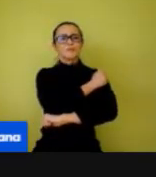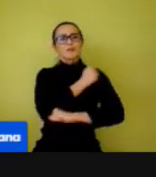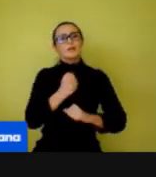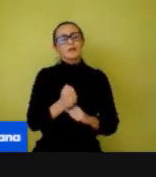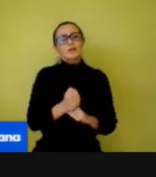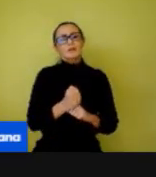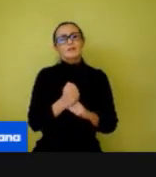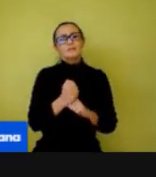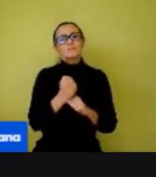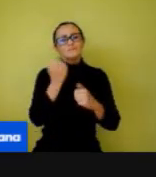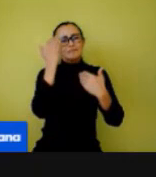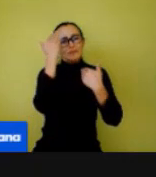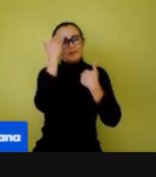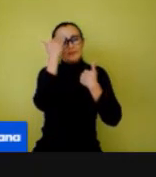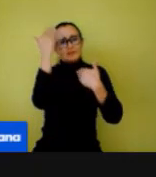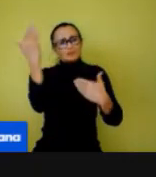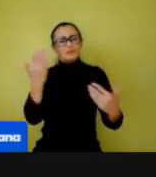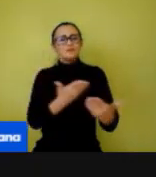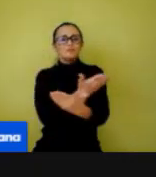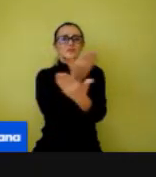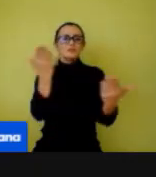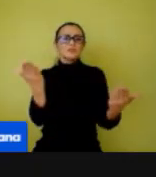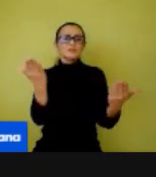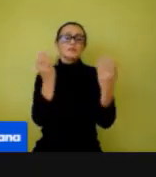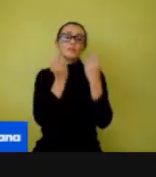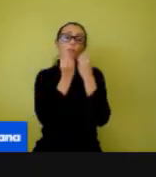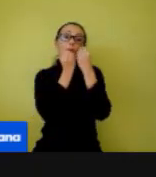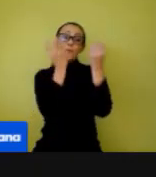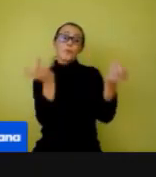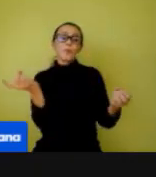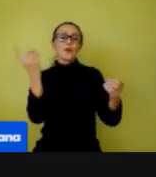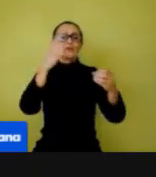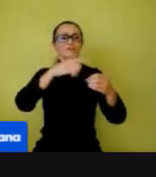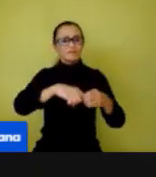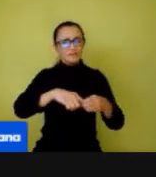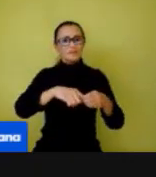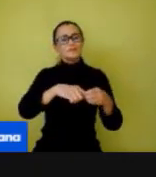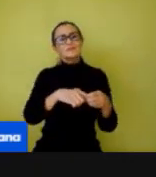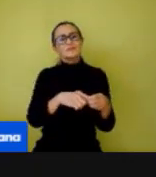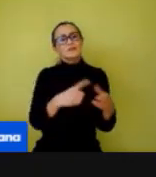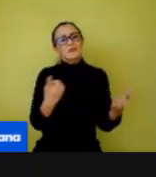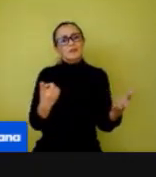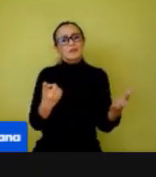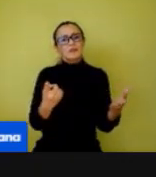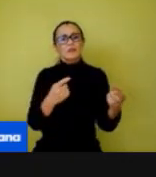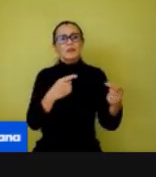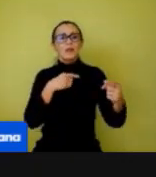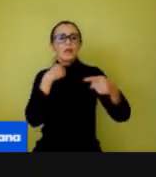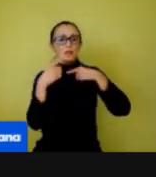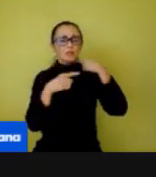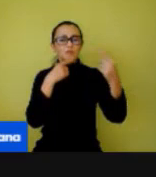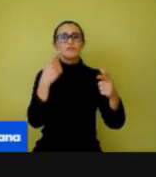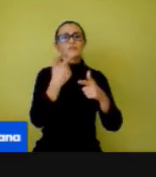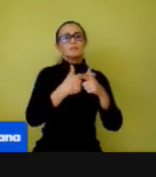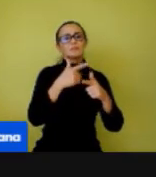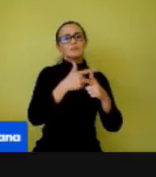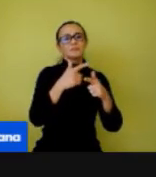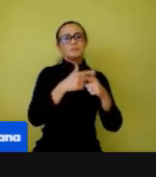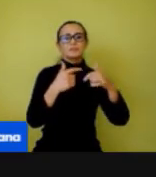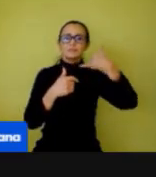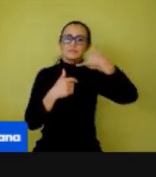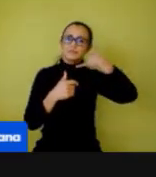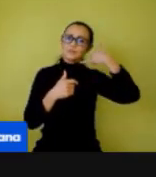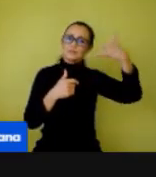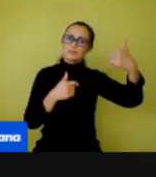todos vocês, desejar um bom retorno e que qualquer dúvida, qualquer problema, entre em contato com